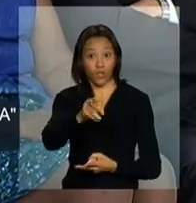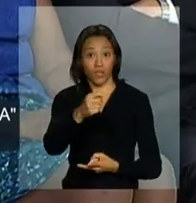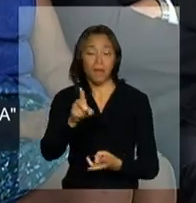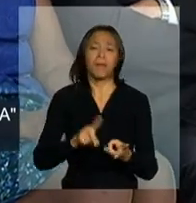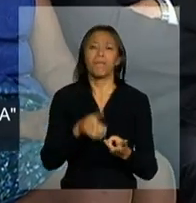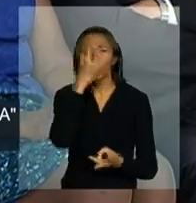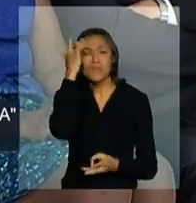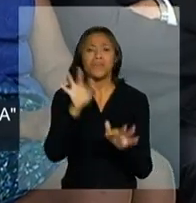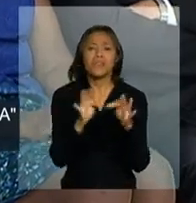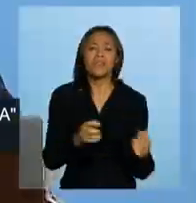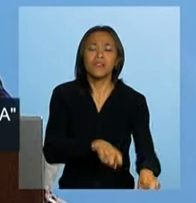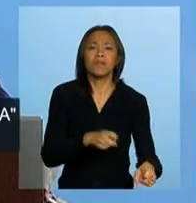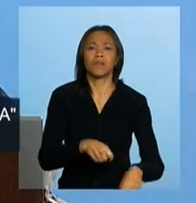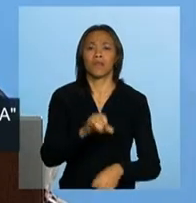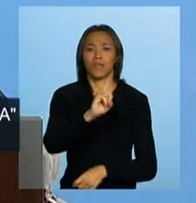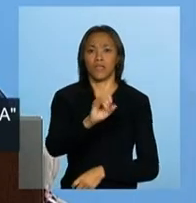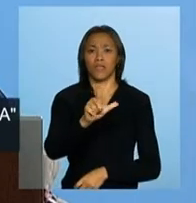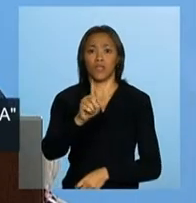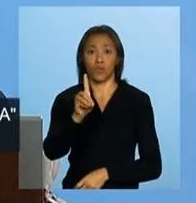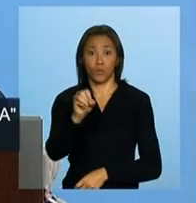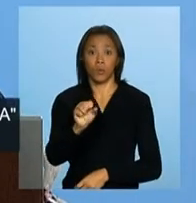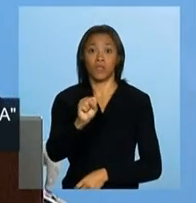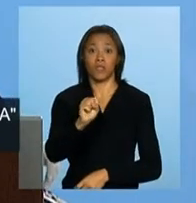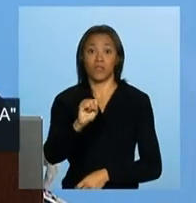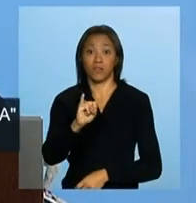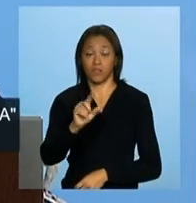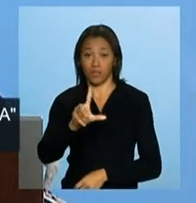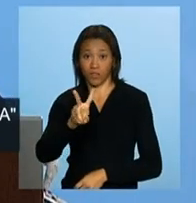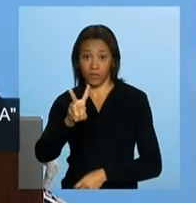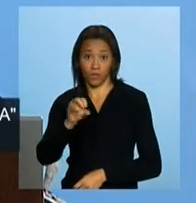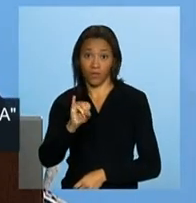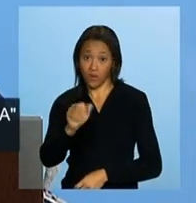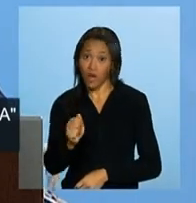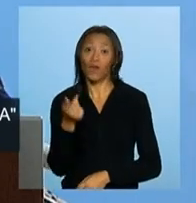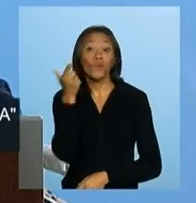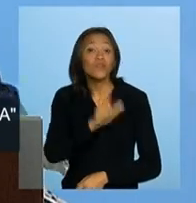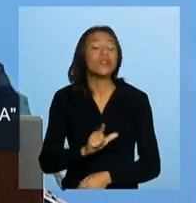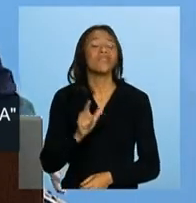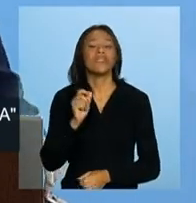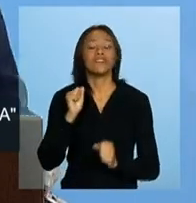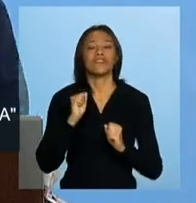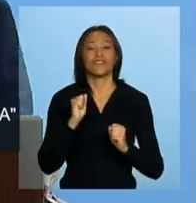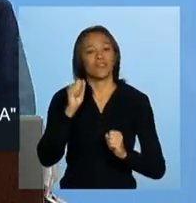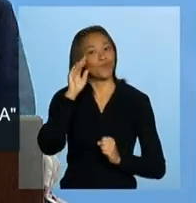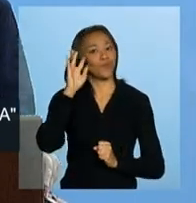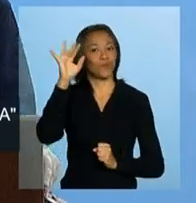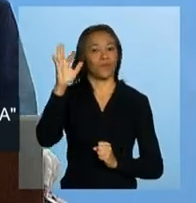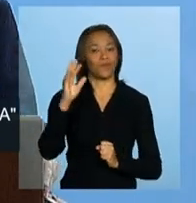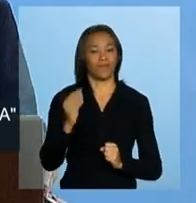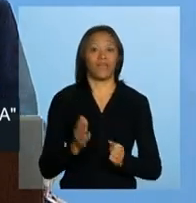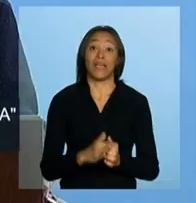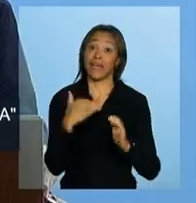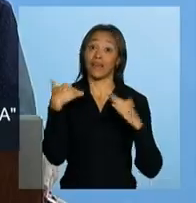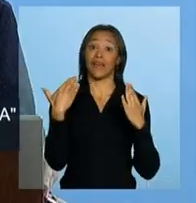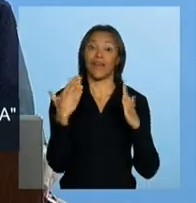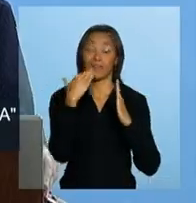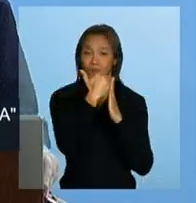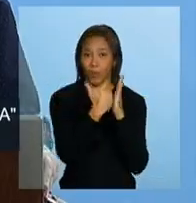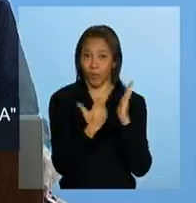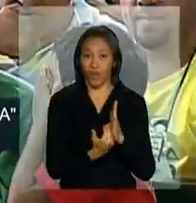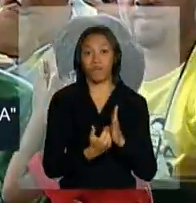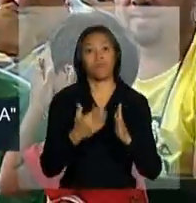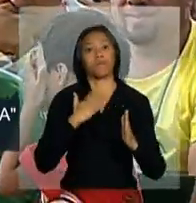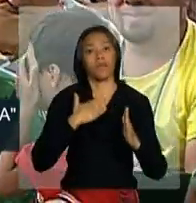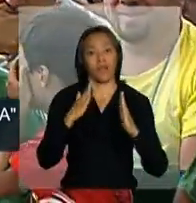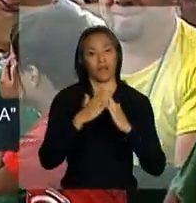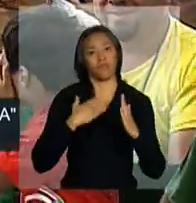agricultores como o Hilda e a Silvia, realizaram esse sonho. Graças ao Minha Casa Minha Vida, essas famílias